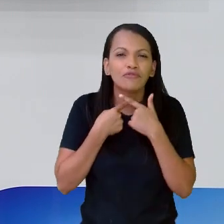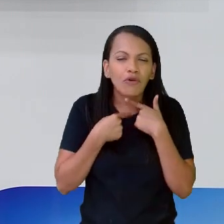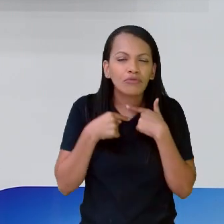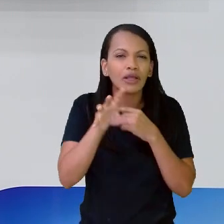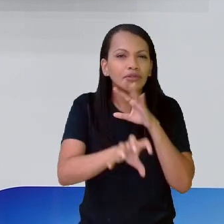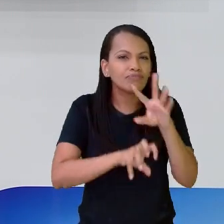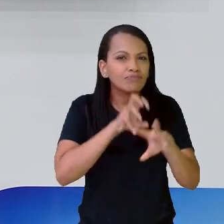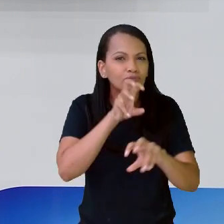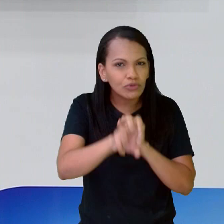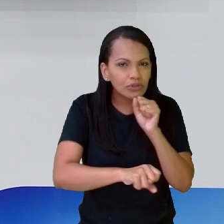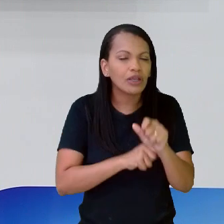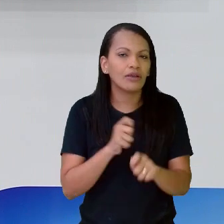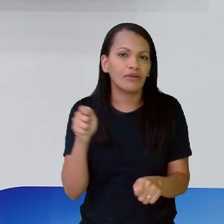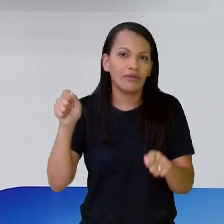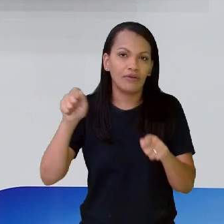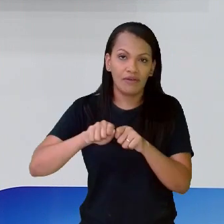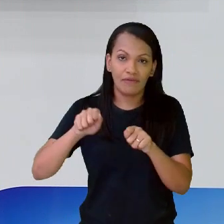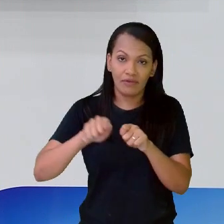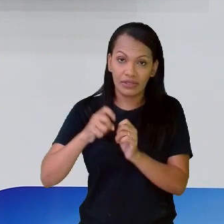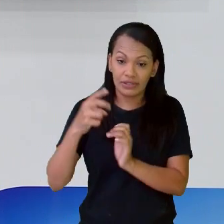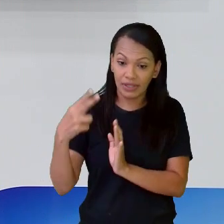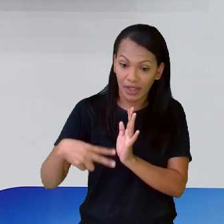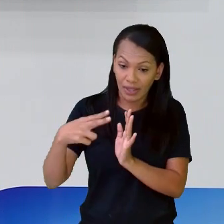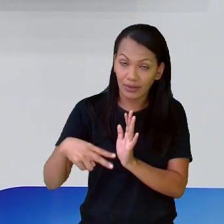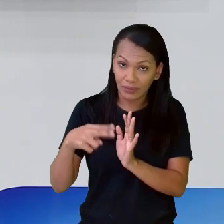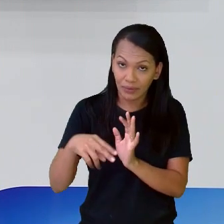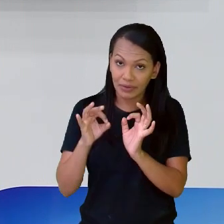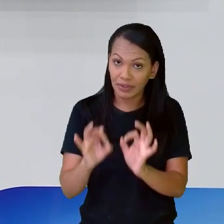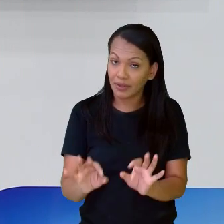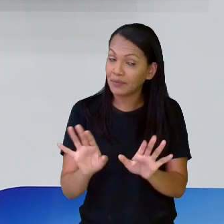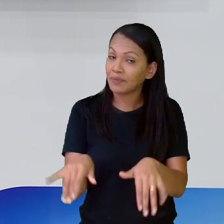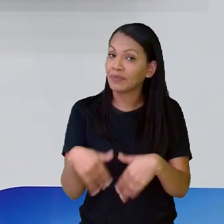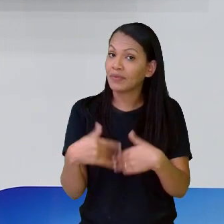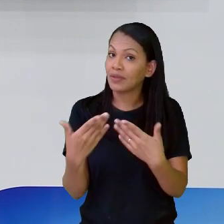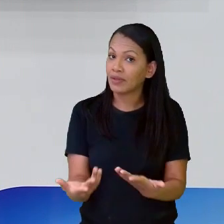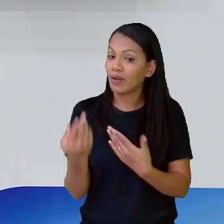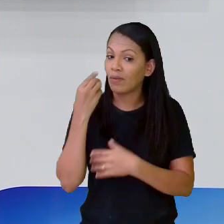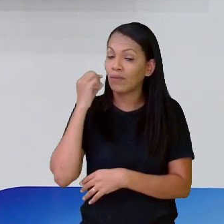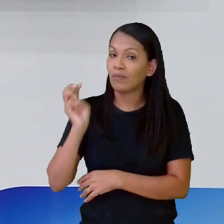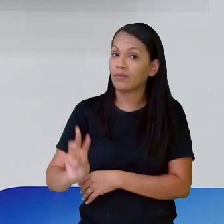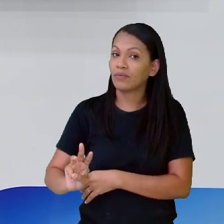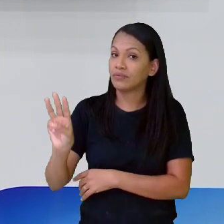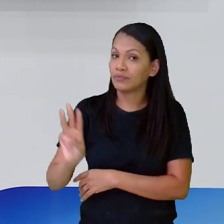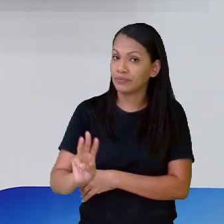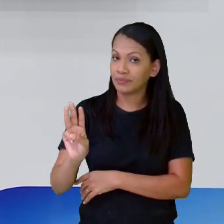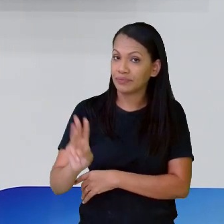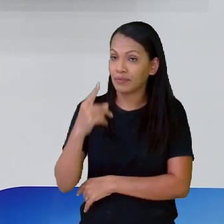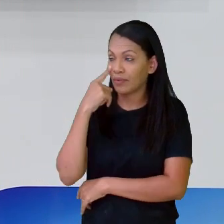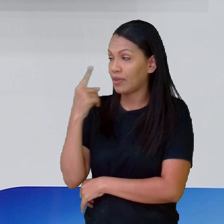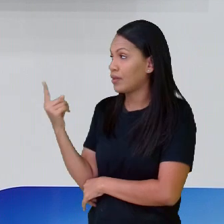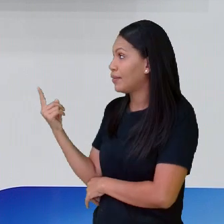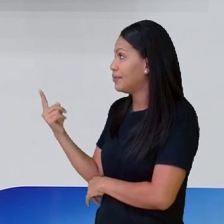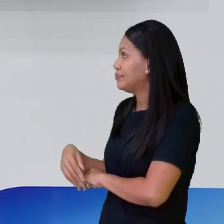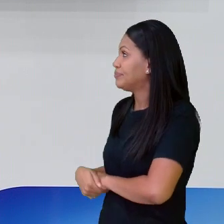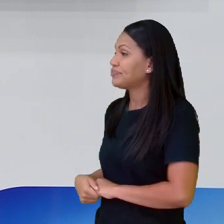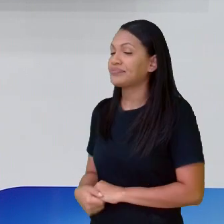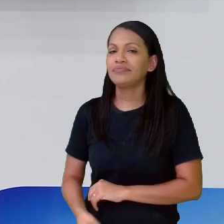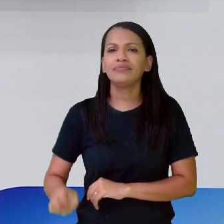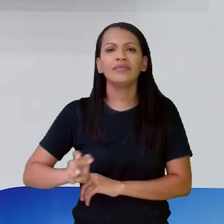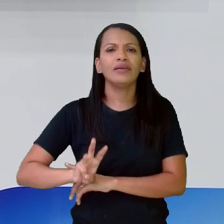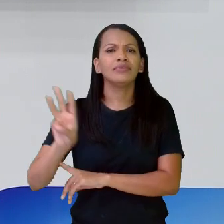lá buscar, fazer a leitura, tá certo? Então, o site da árvore do livro é www